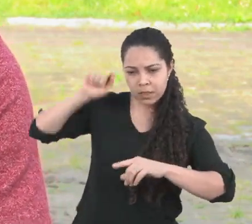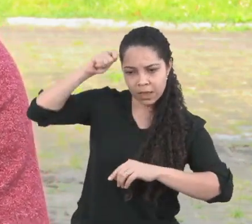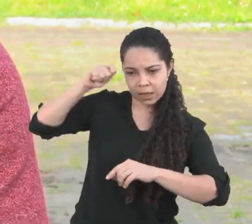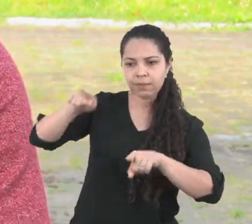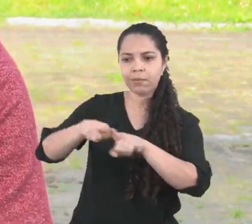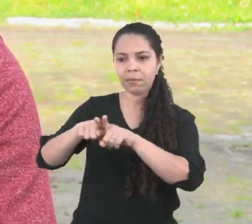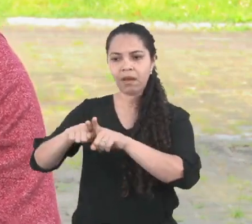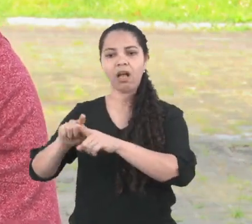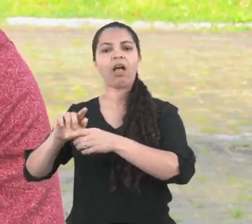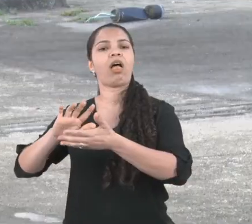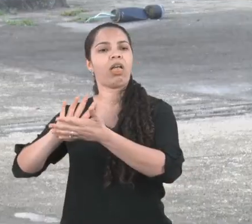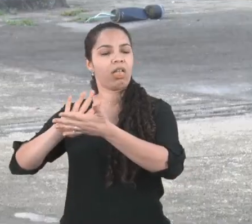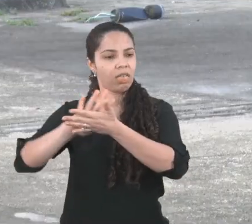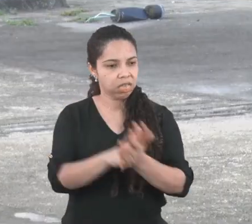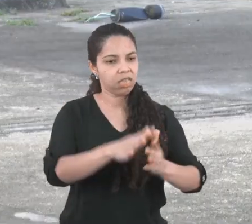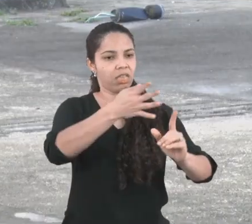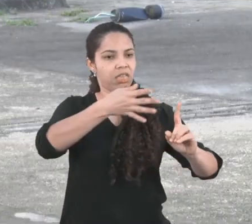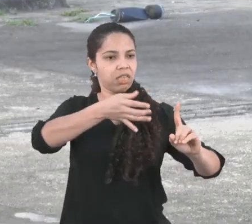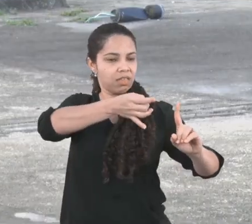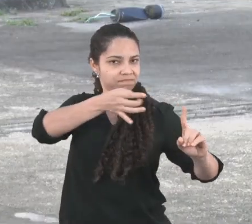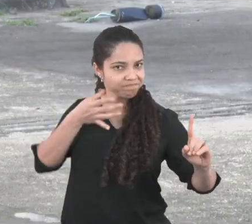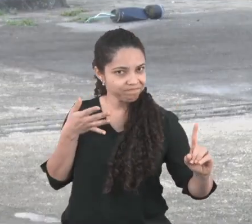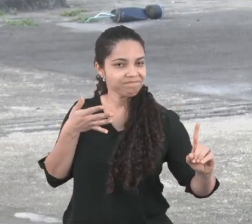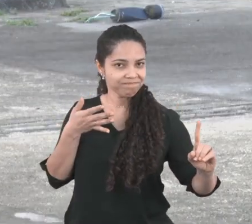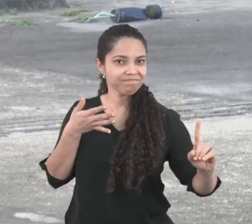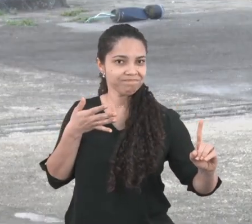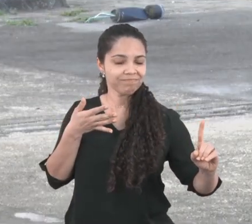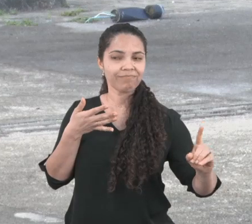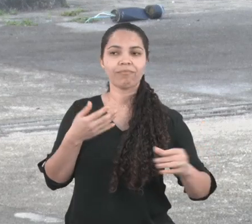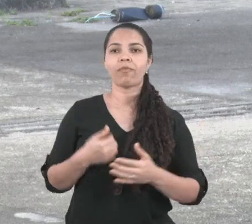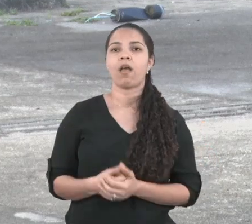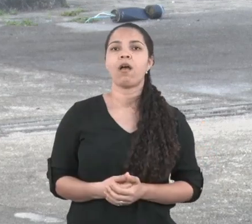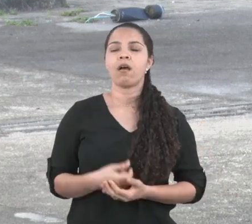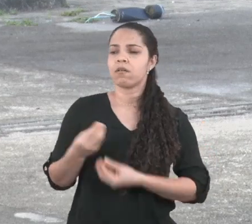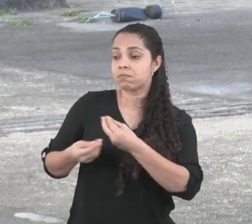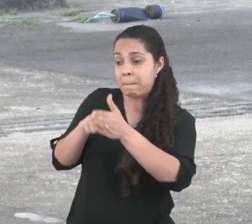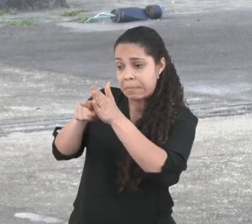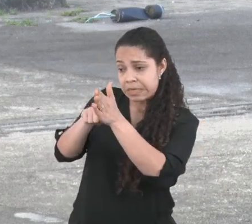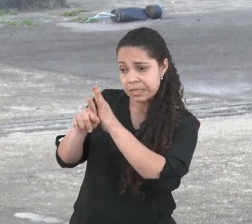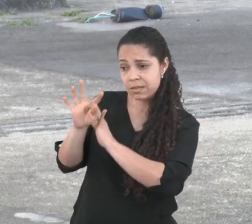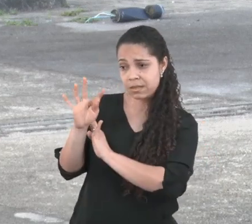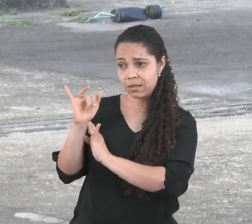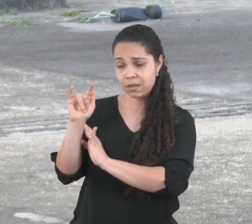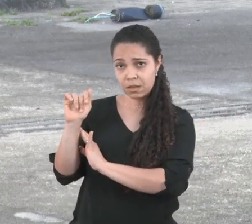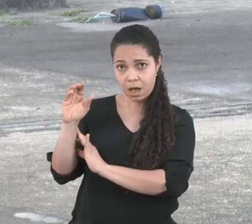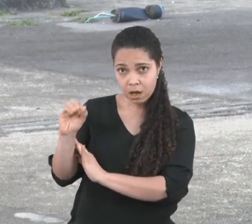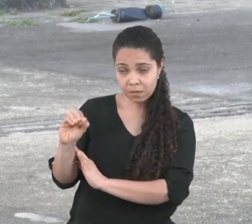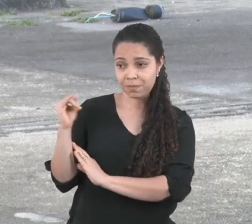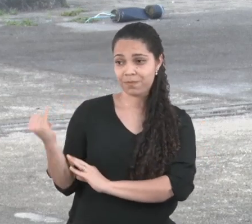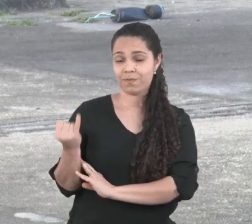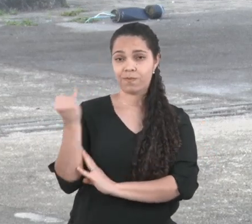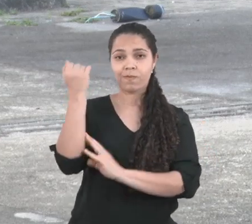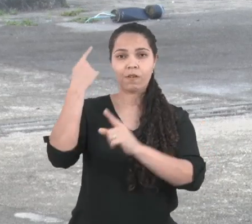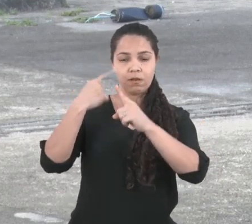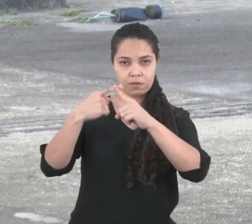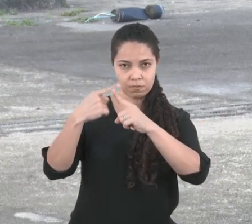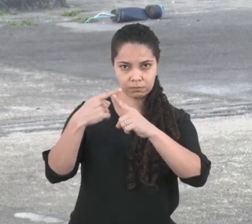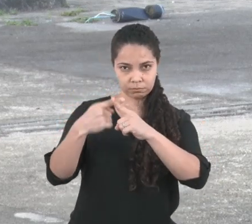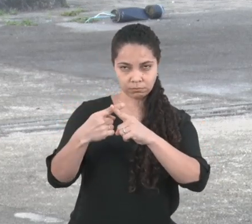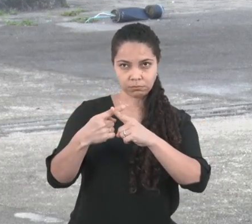e ele também não é atendido. Uma pesquisa do Tiago é importante, entre outros motivos, porque ela se